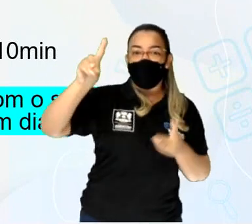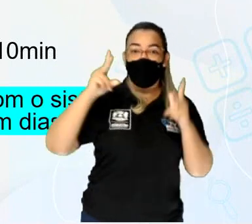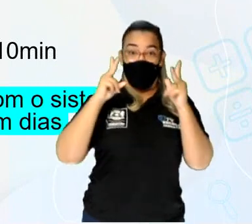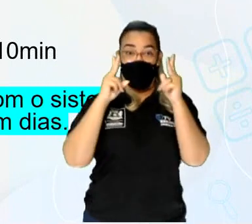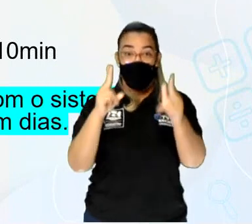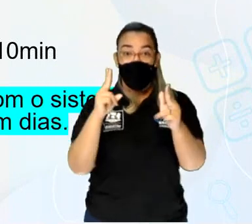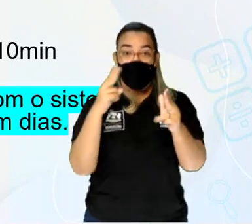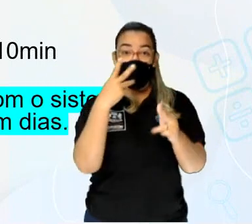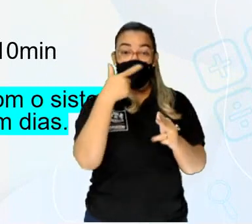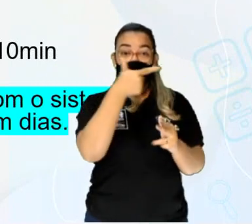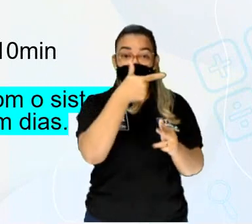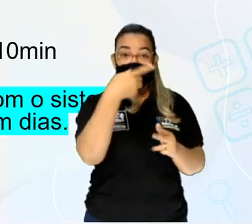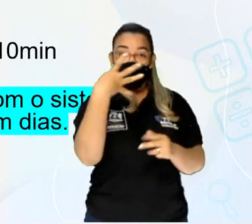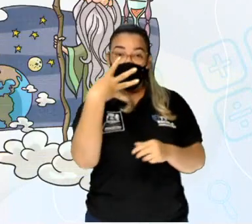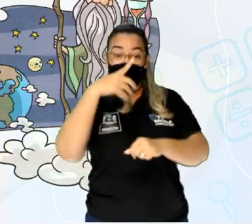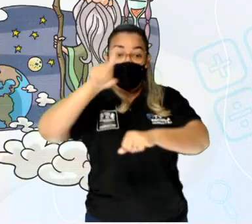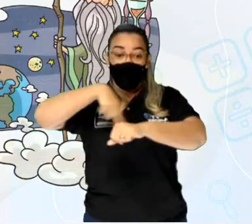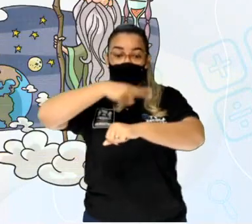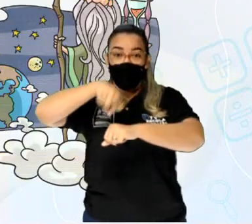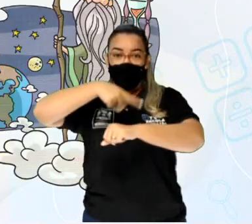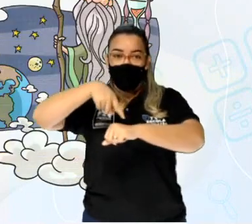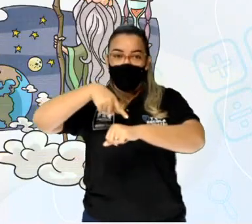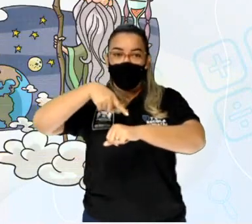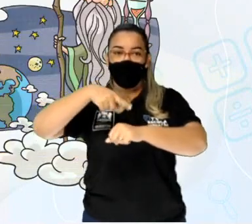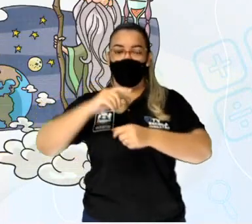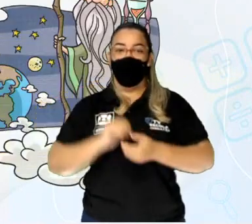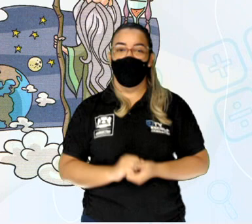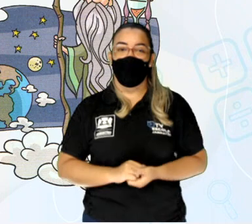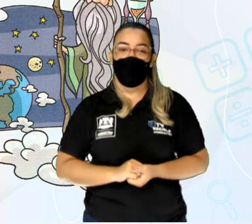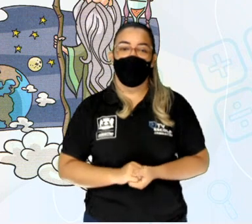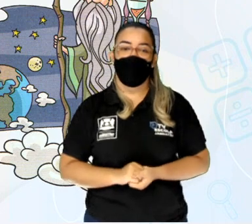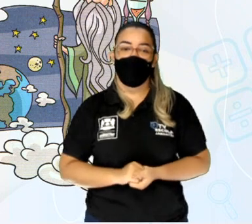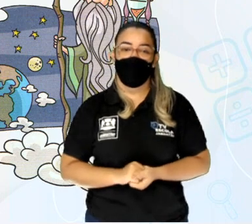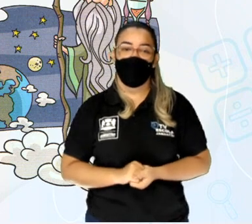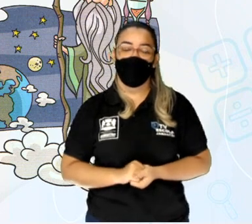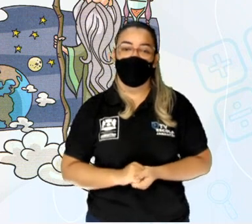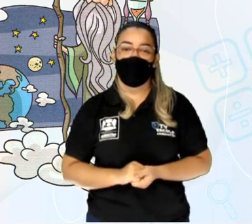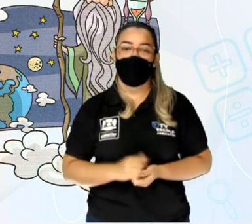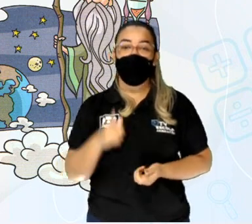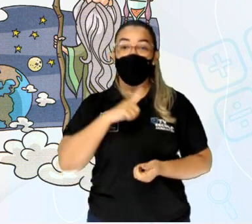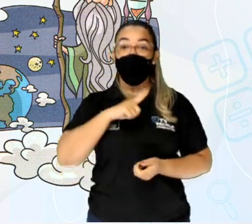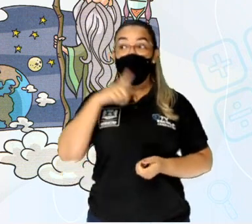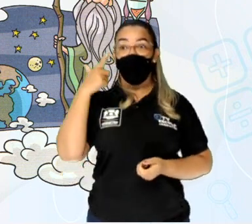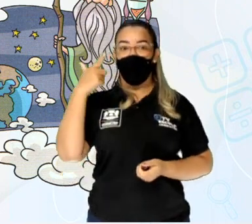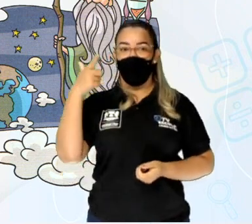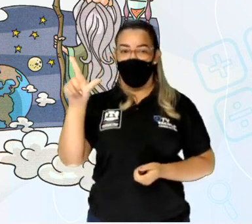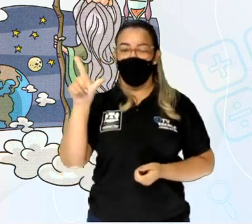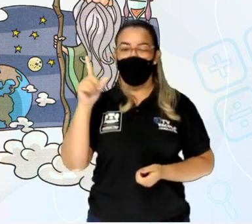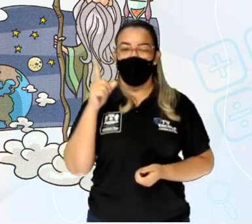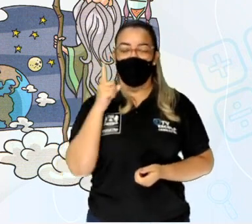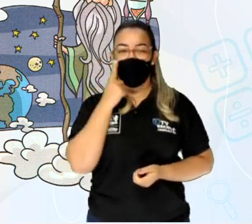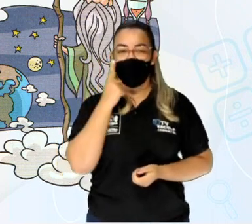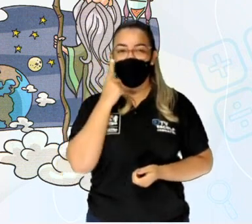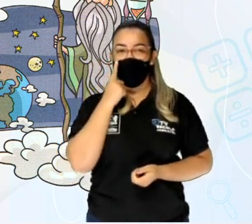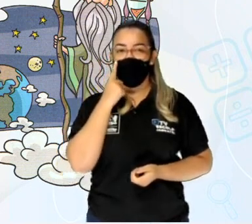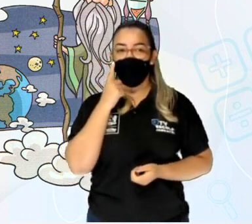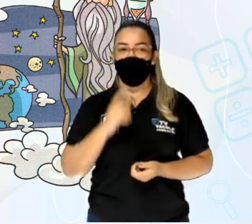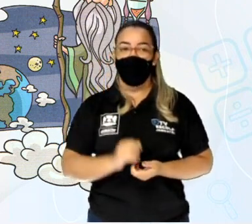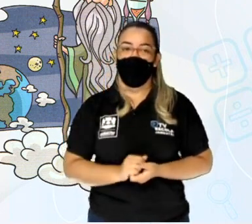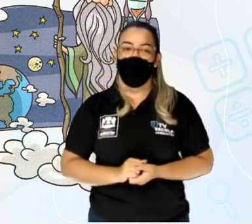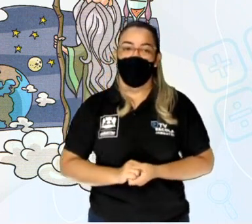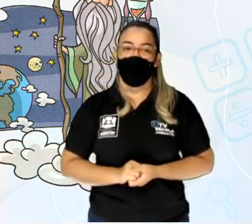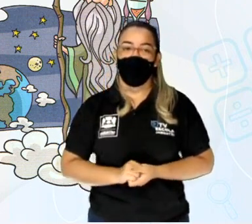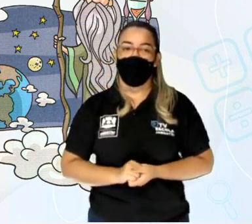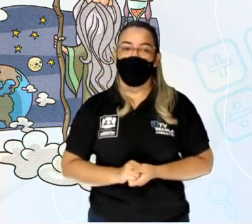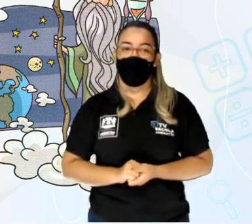24 horas. Nós temos outras unidades de medida de tempo. Olha só.